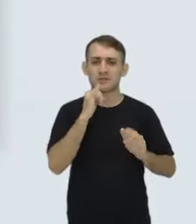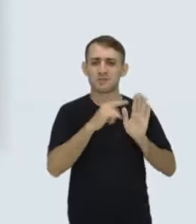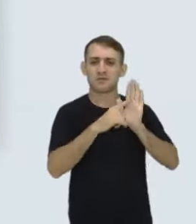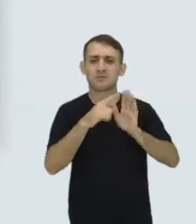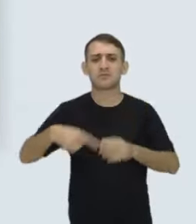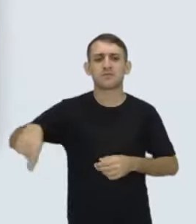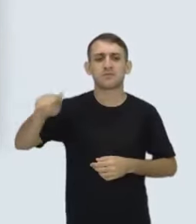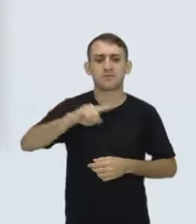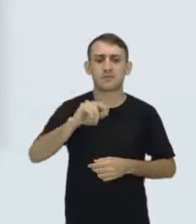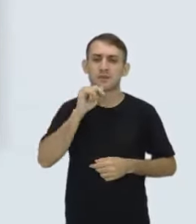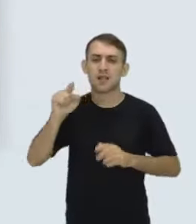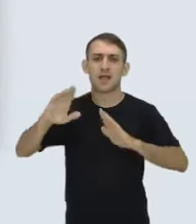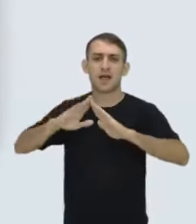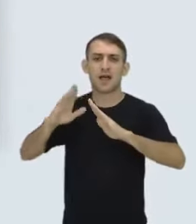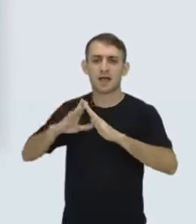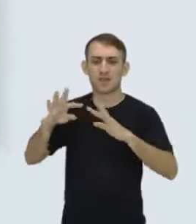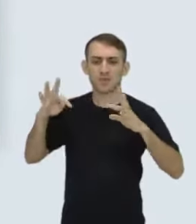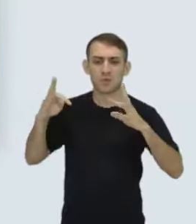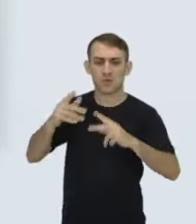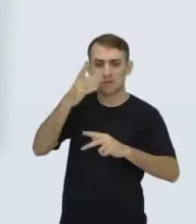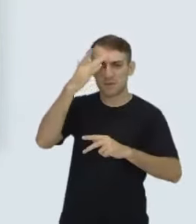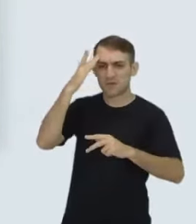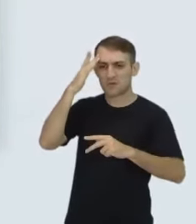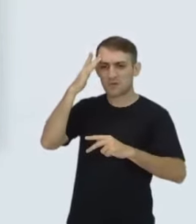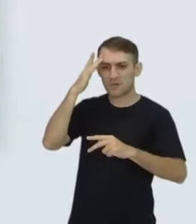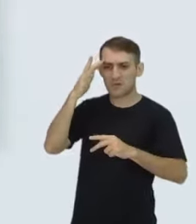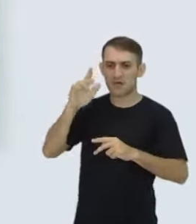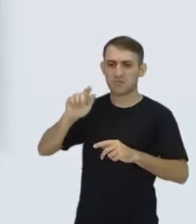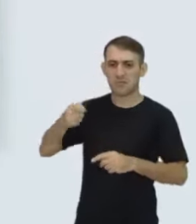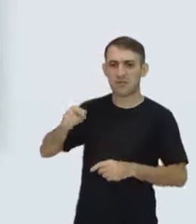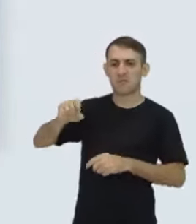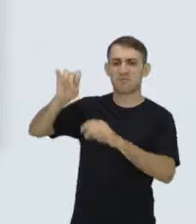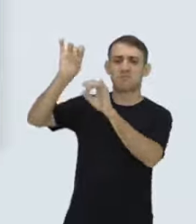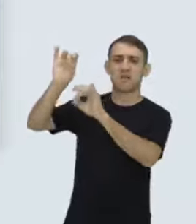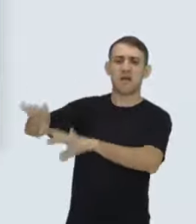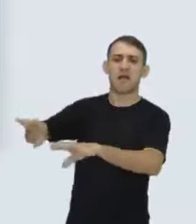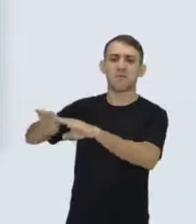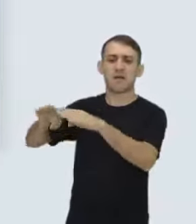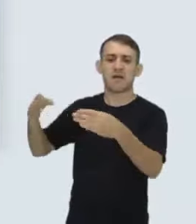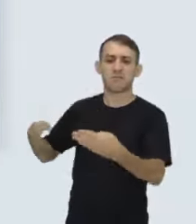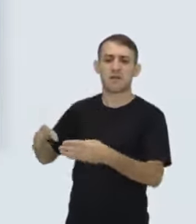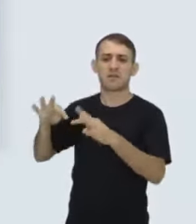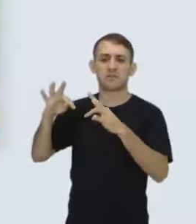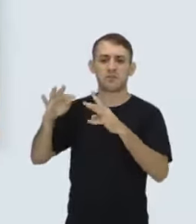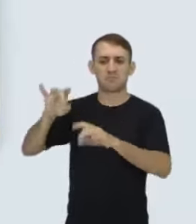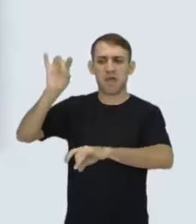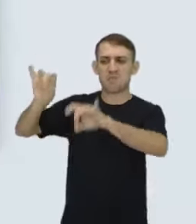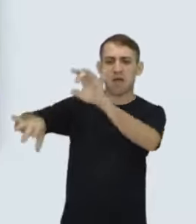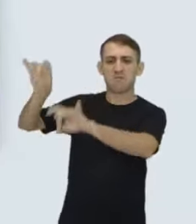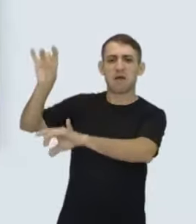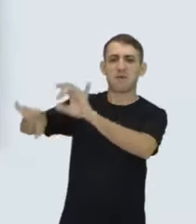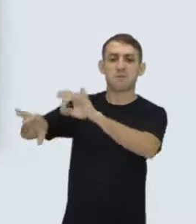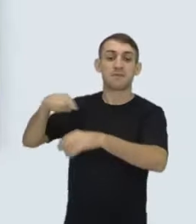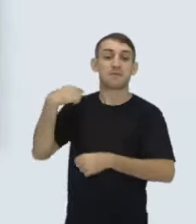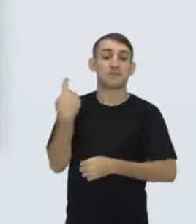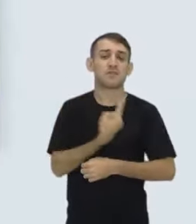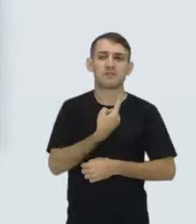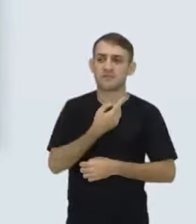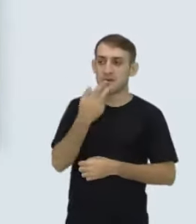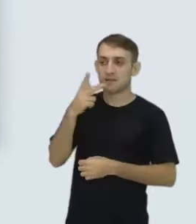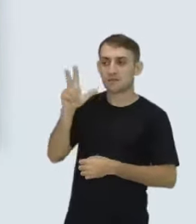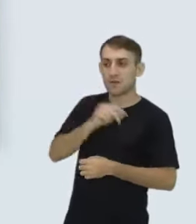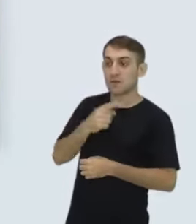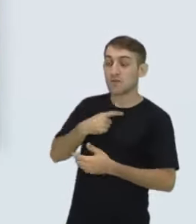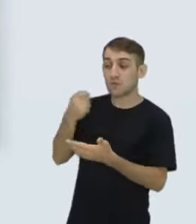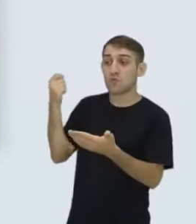entenderem. Se na sua casa todo mundo chega em casa e joga as chaves em cima da mesa da cozinha e vai todo mundo jogando ali, e aí você pega e fala não, vou